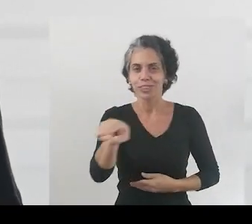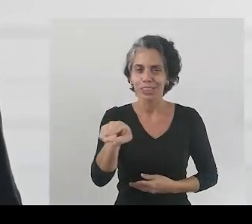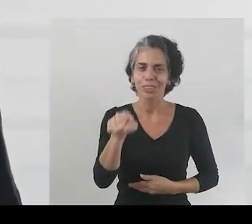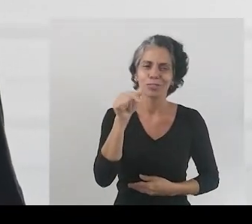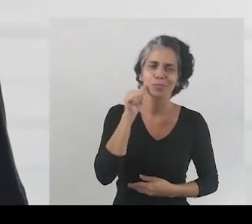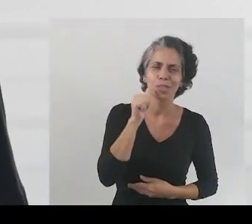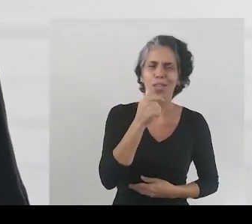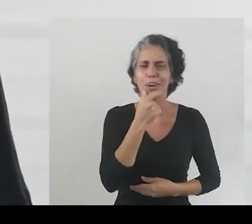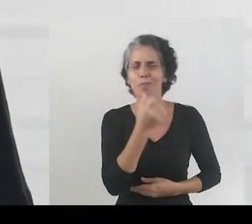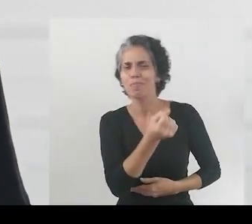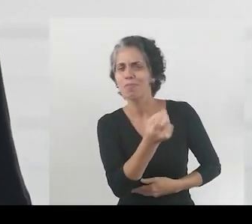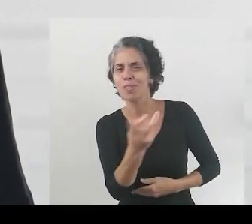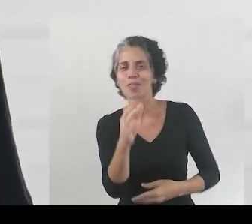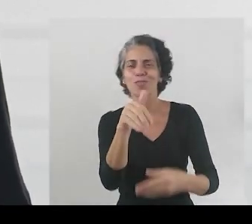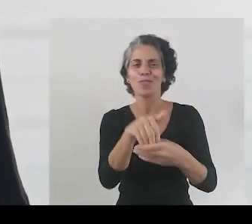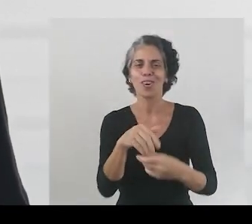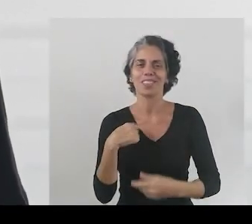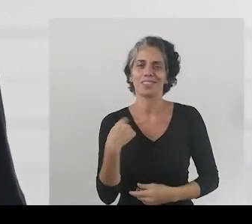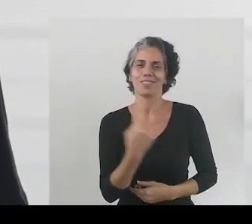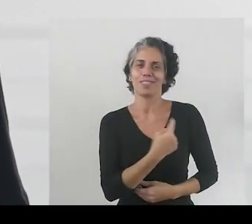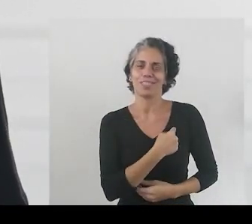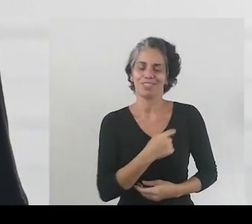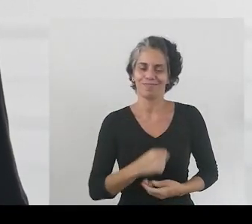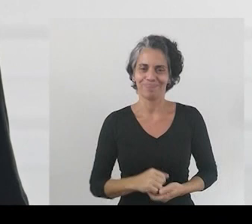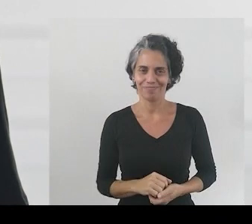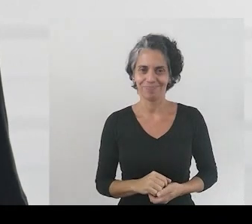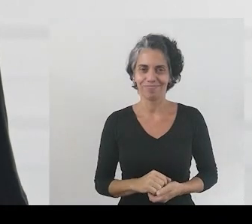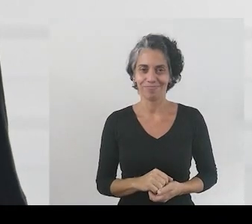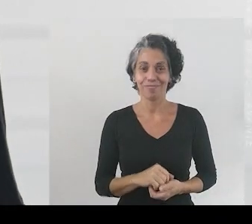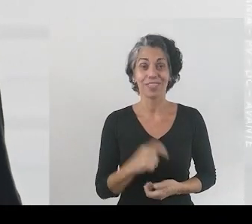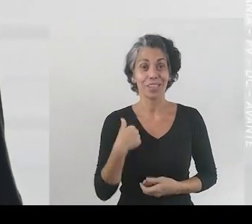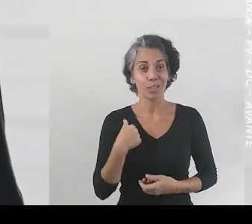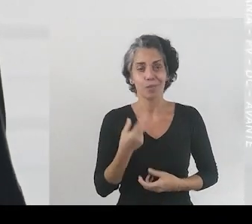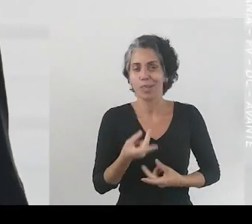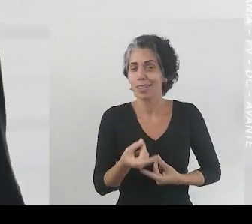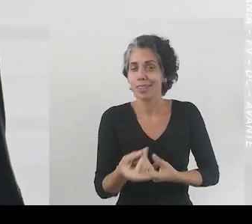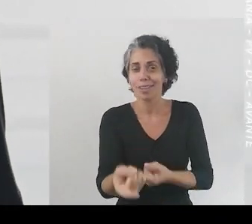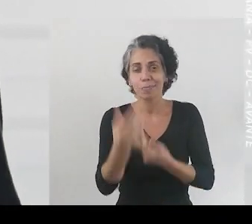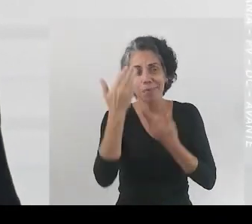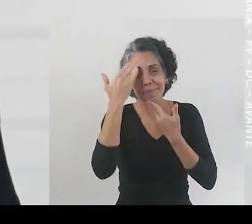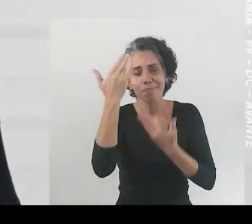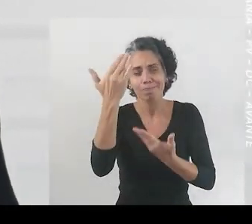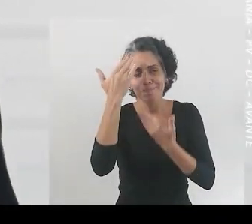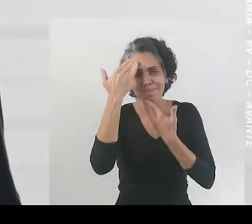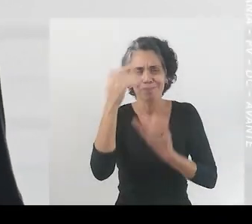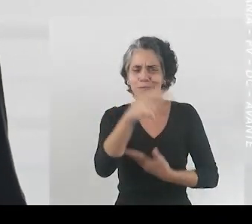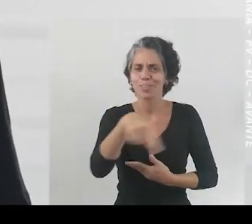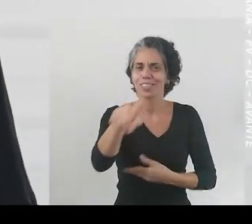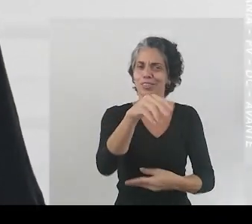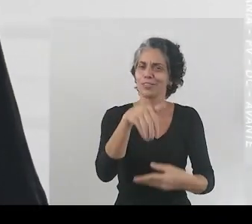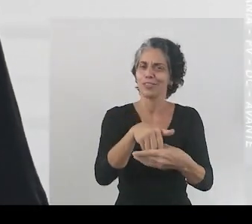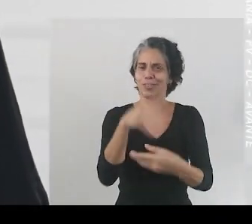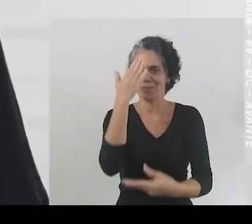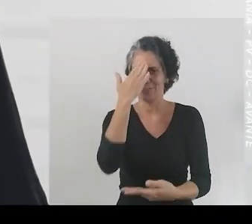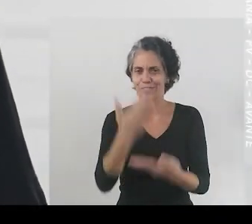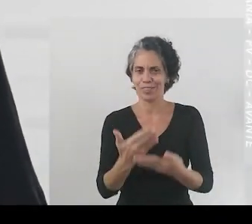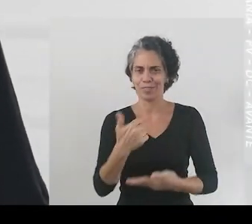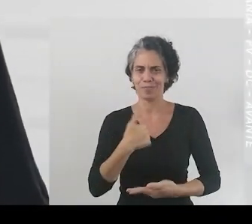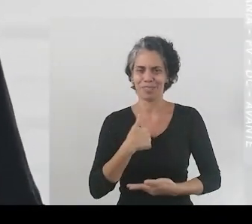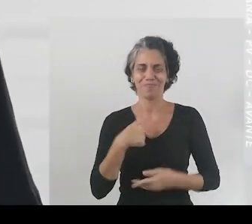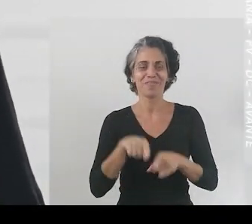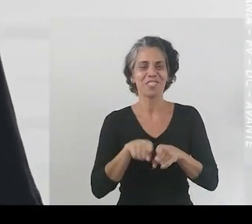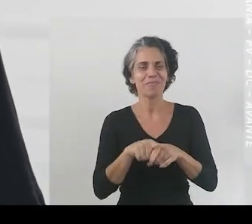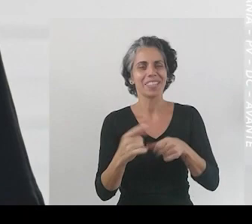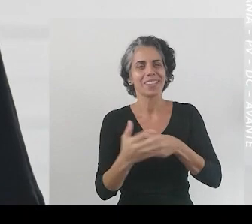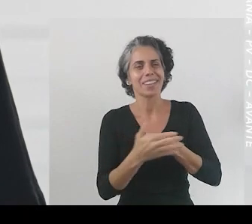a dar certo. Ele está à sua disposição no nosso site. Mas hoje, antes de falar de propostas, vamos mostrar a você